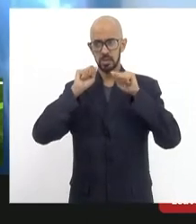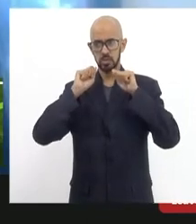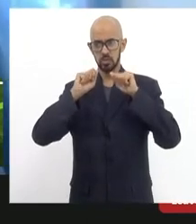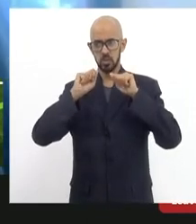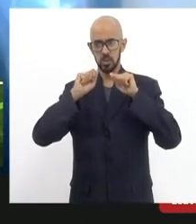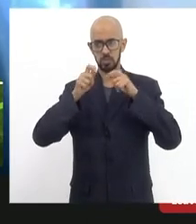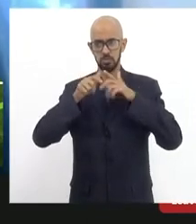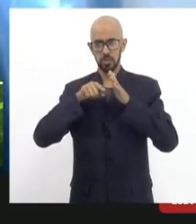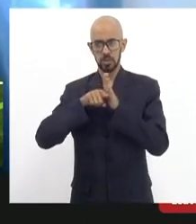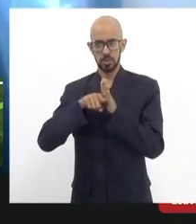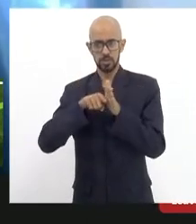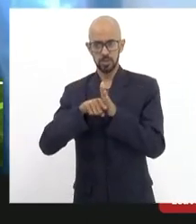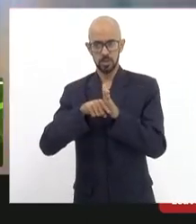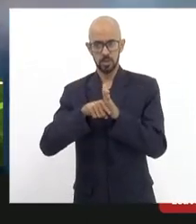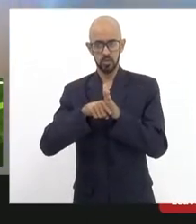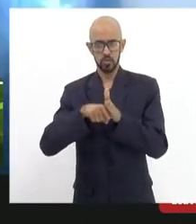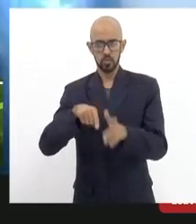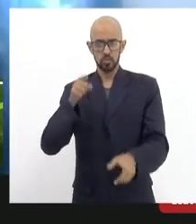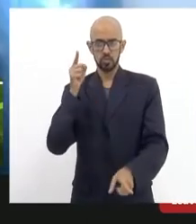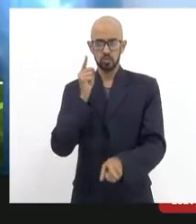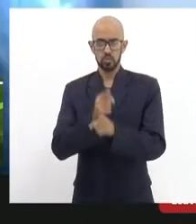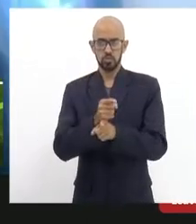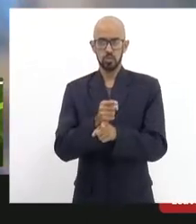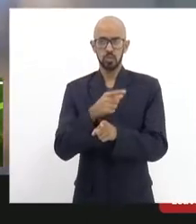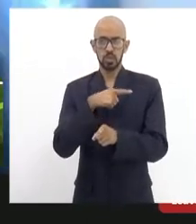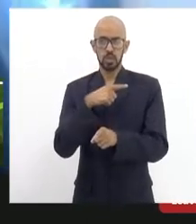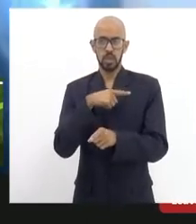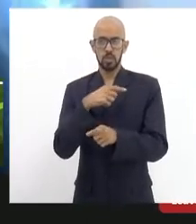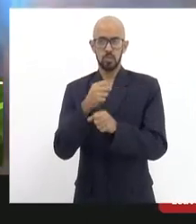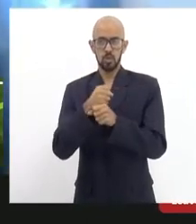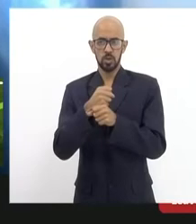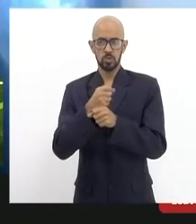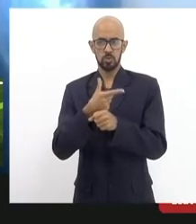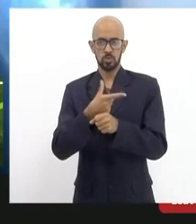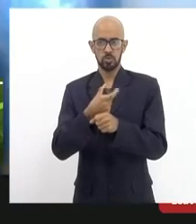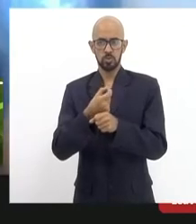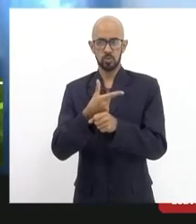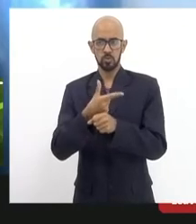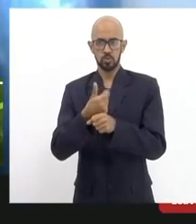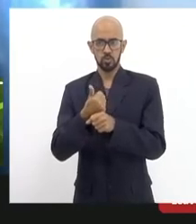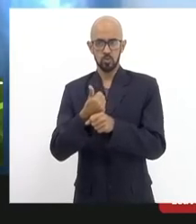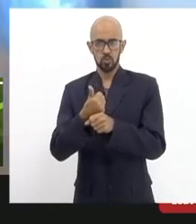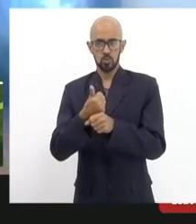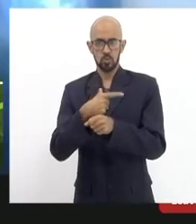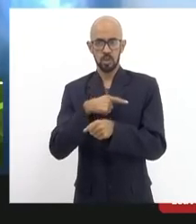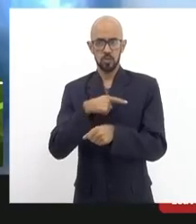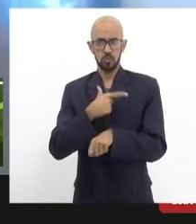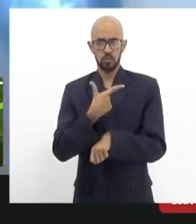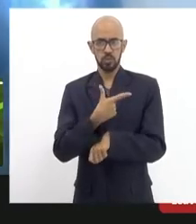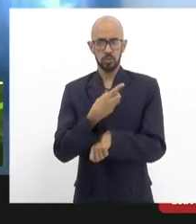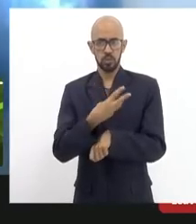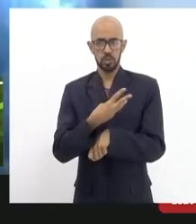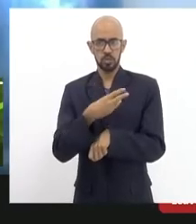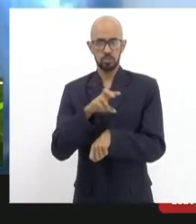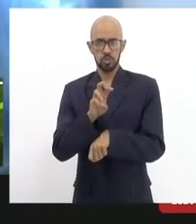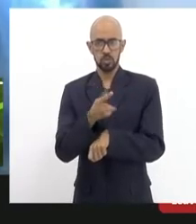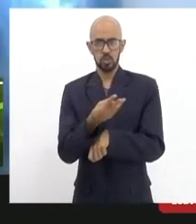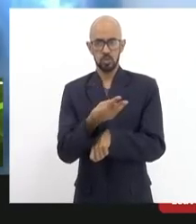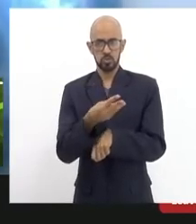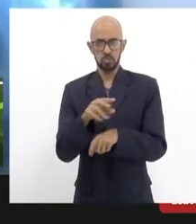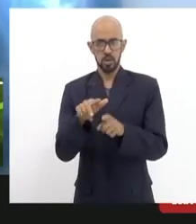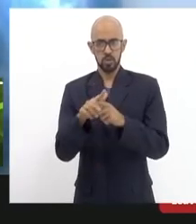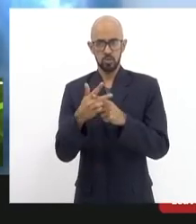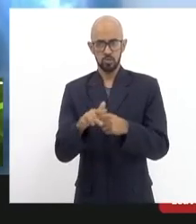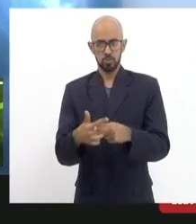o FECAM descobriu que há para este ano 23 milhões destinados para a recuperação dos